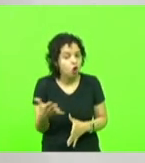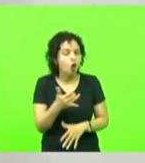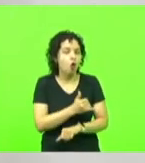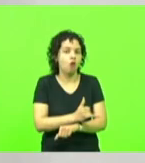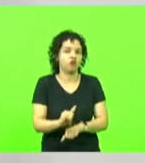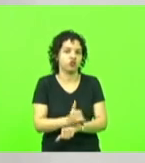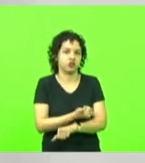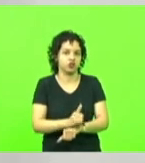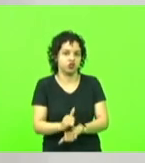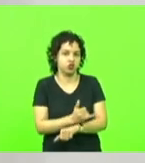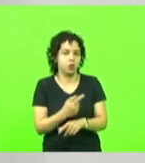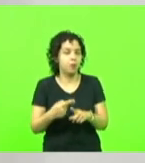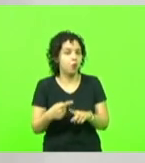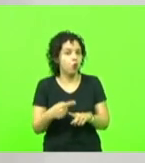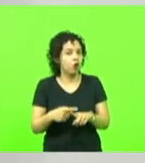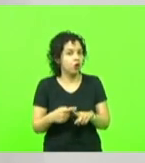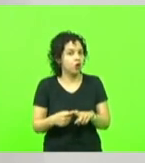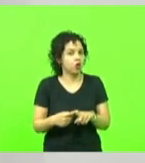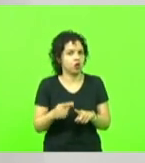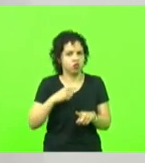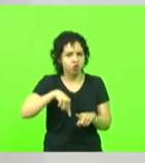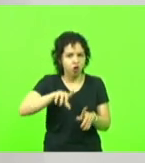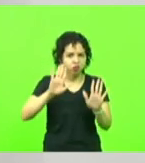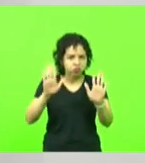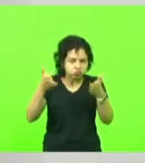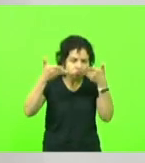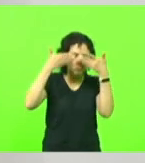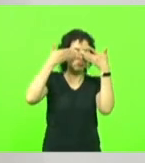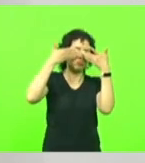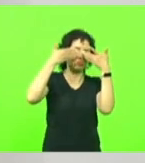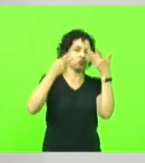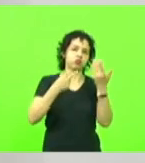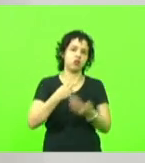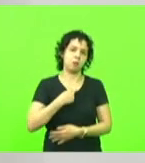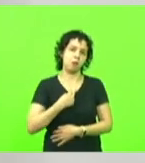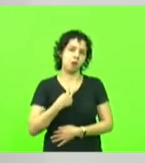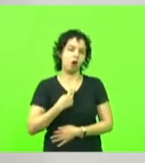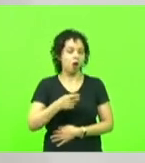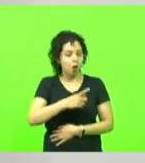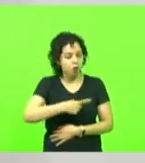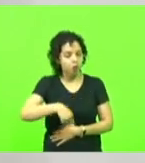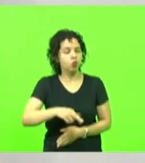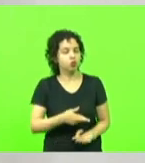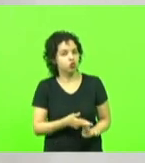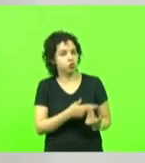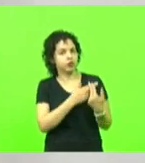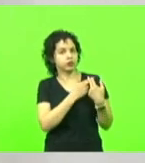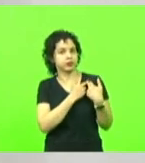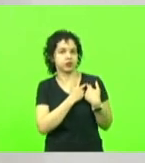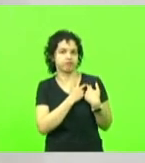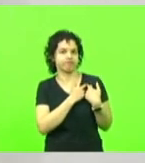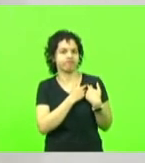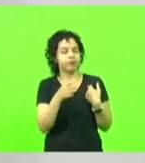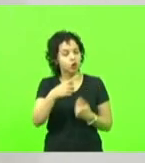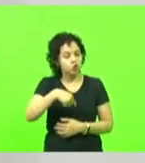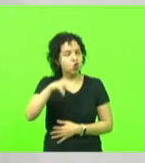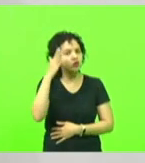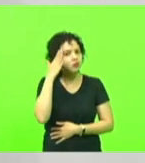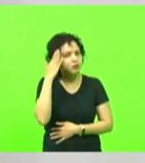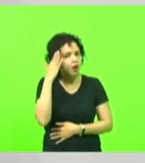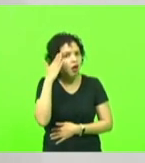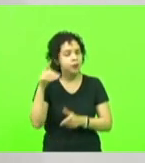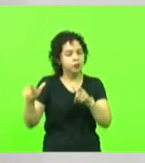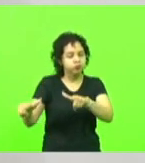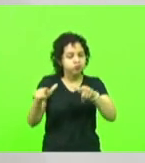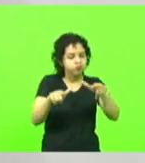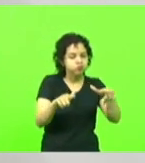pois é impossível fecharmos os olhos para a responsabilidade que temos sobre isso. Sabemos os benefícios do uso da energia solar